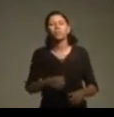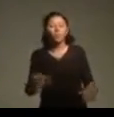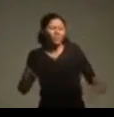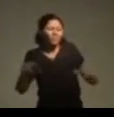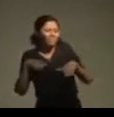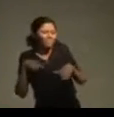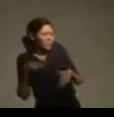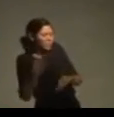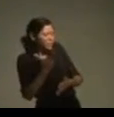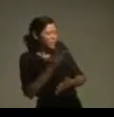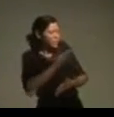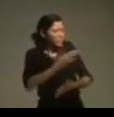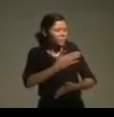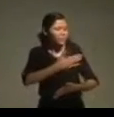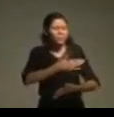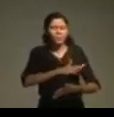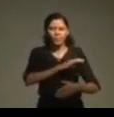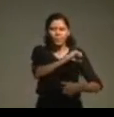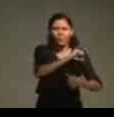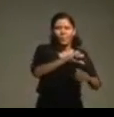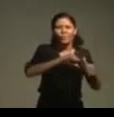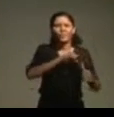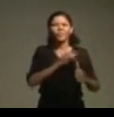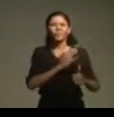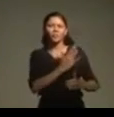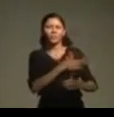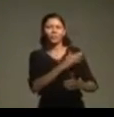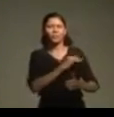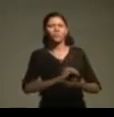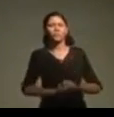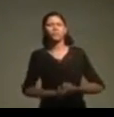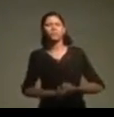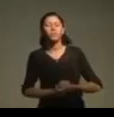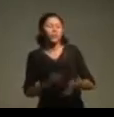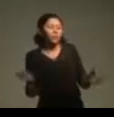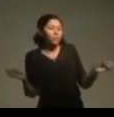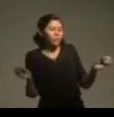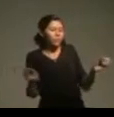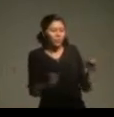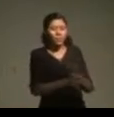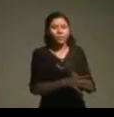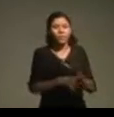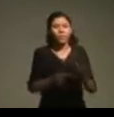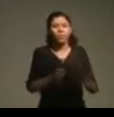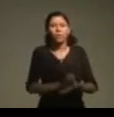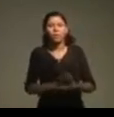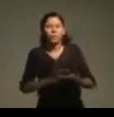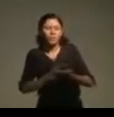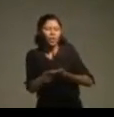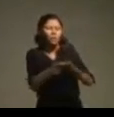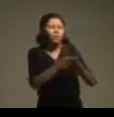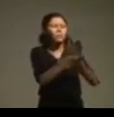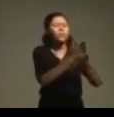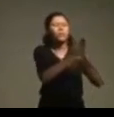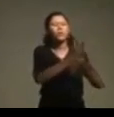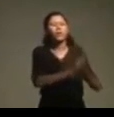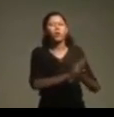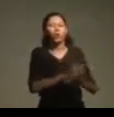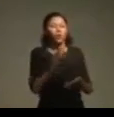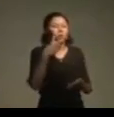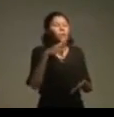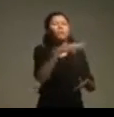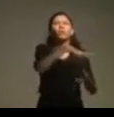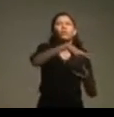a ponto de quando nós terminarmos essa nossa jornada, nós possamos chegar no mundo espiritual e olharmos com orgulho para